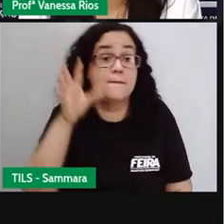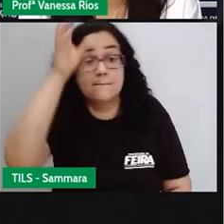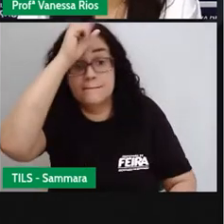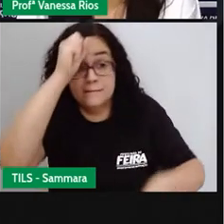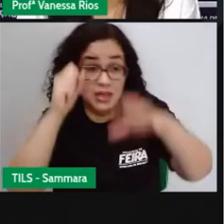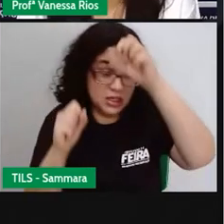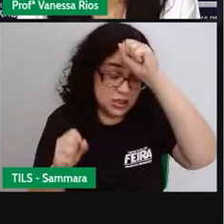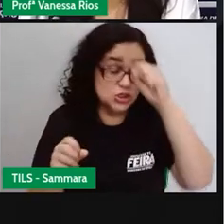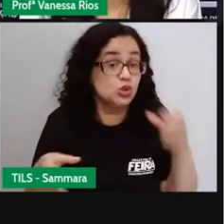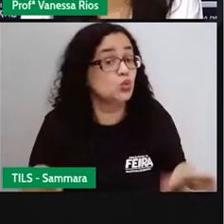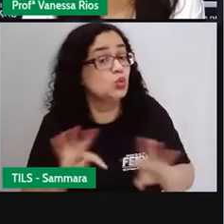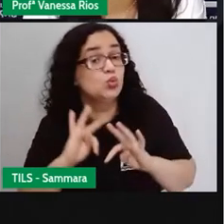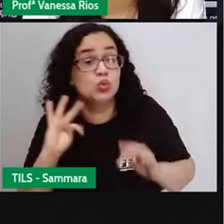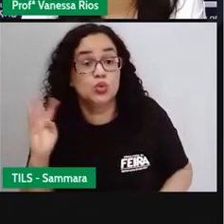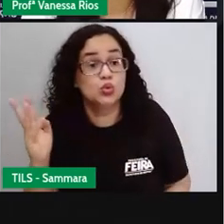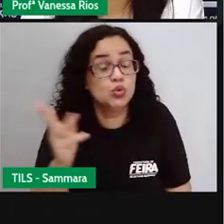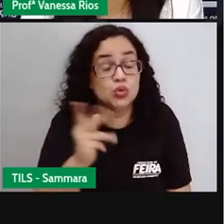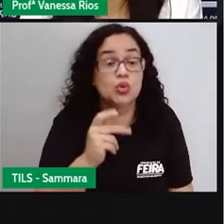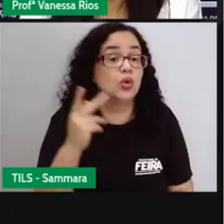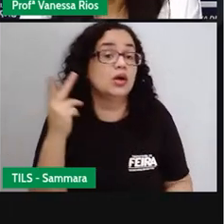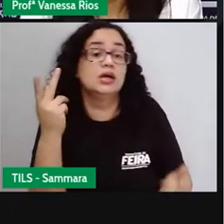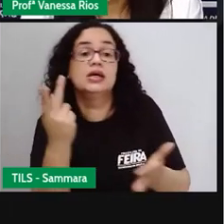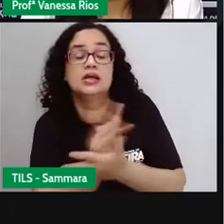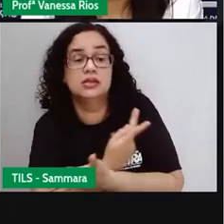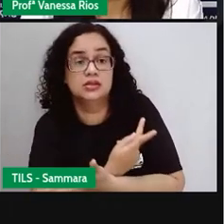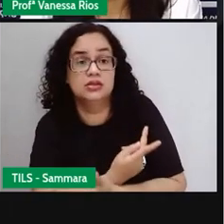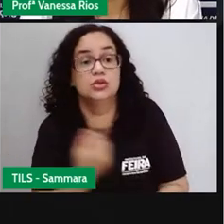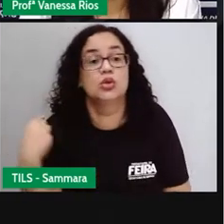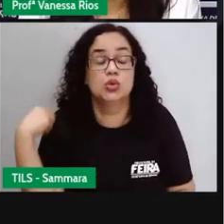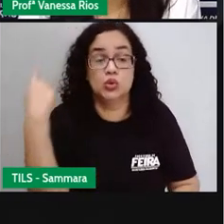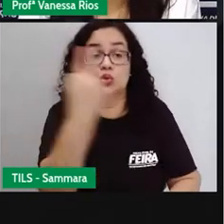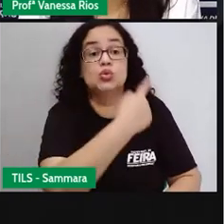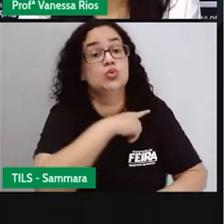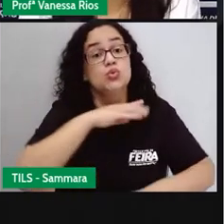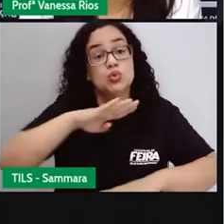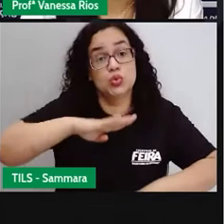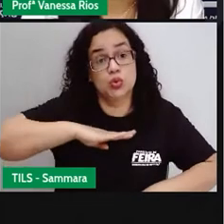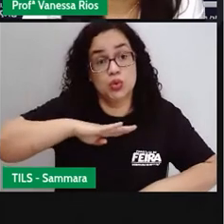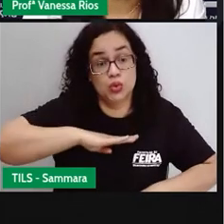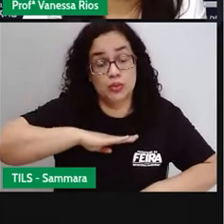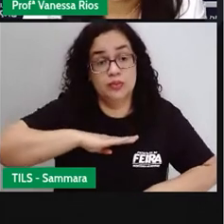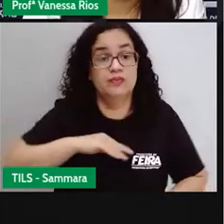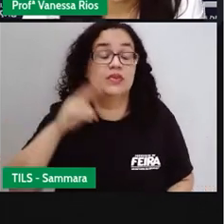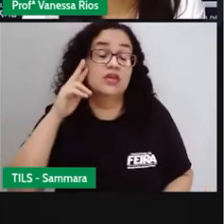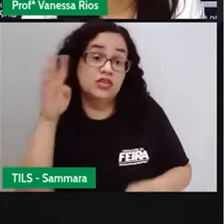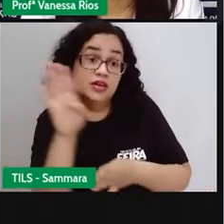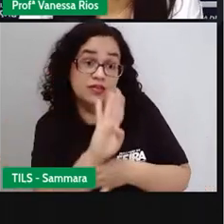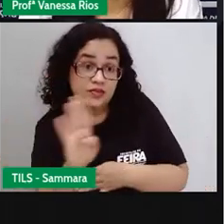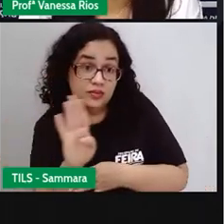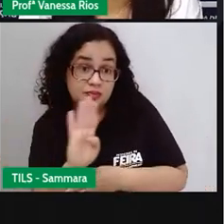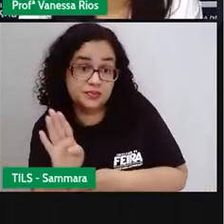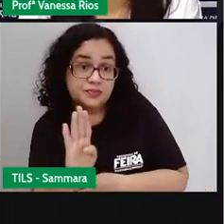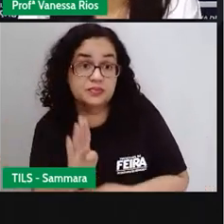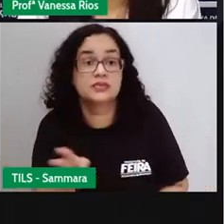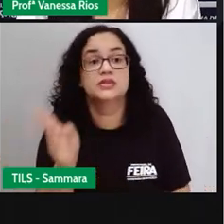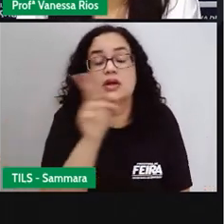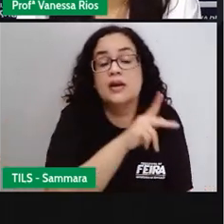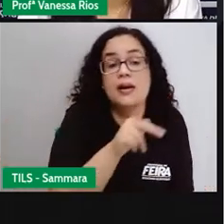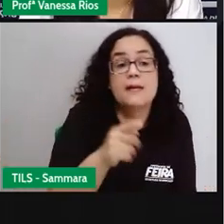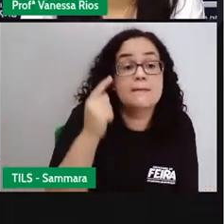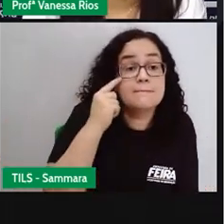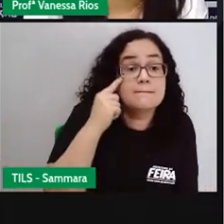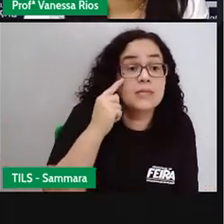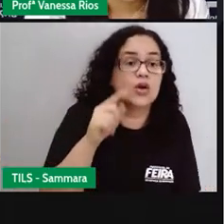aprende com o conjunto daquilo que acontece com o nosso corpo. Então quando a gente vem assistir a videoaula, aí a Pró fala,